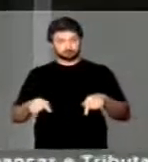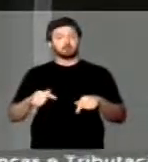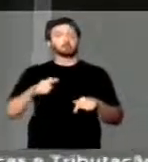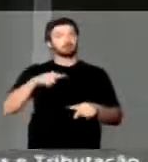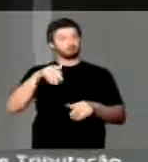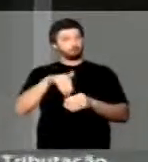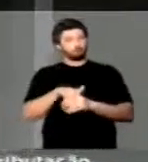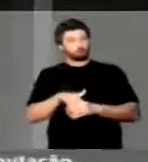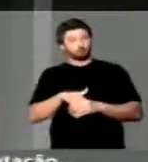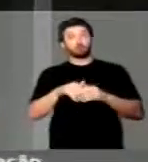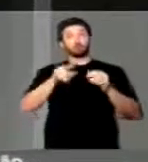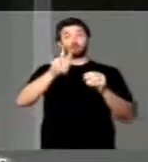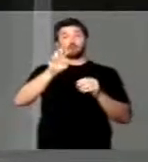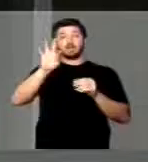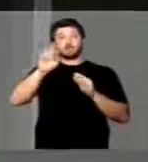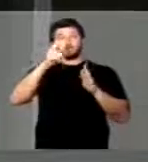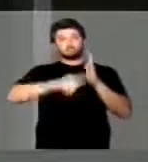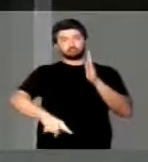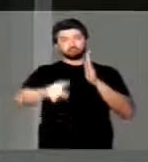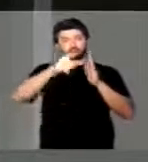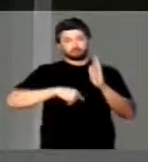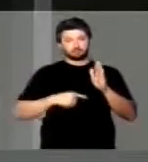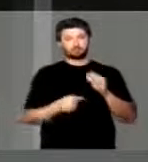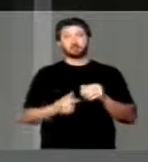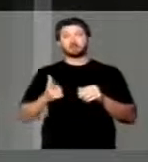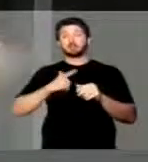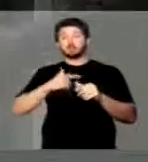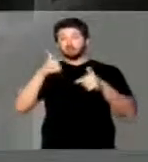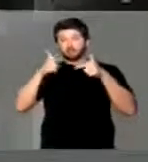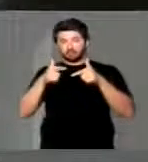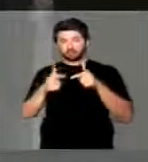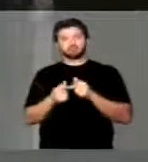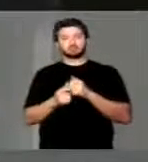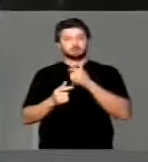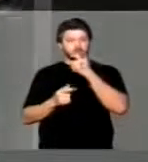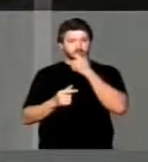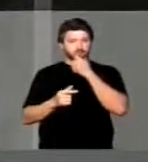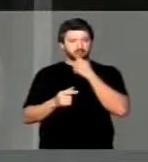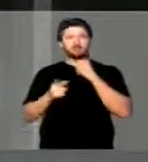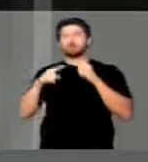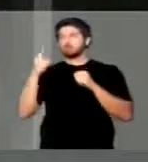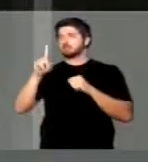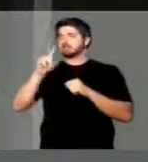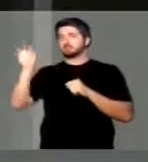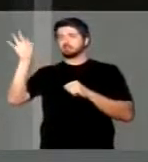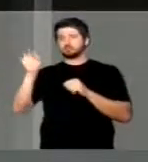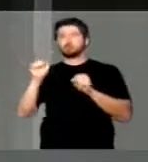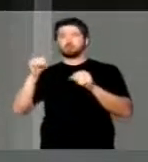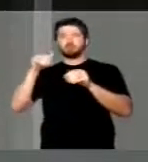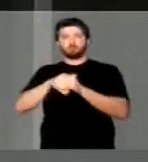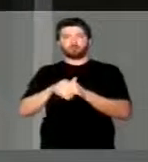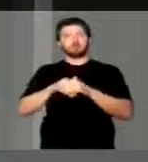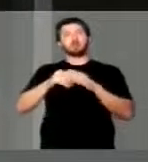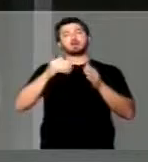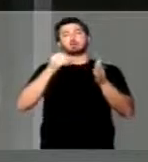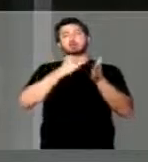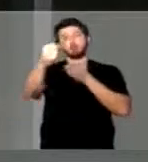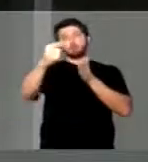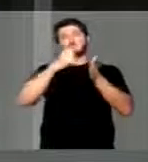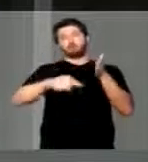votos, vetos, que sofreram uma autocrítica, e nós podemos até aprovar por unanimidade a derrota do veto.